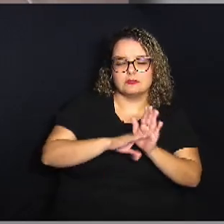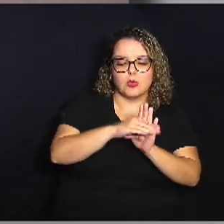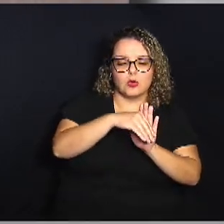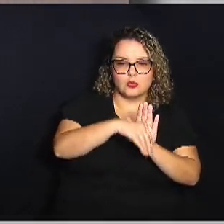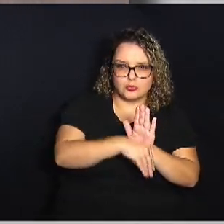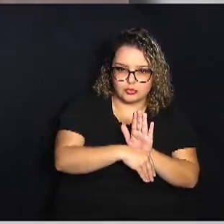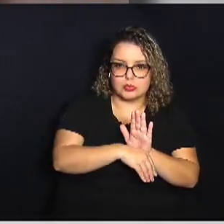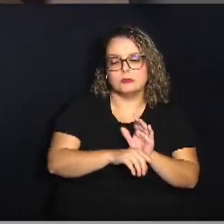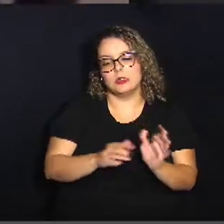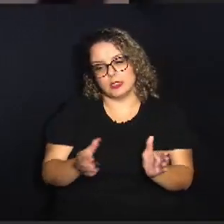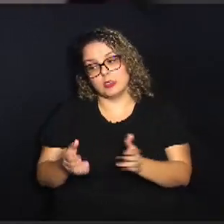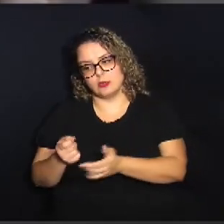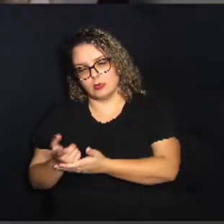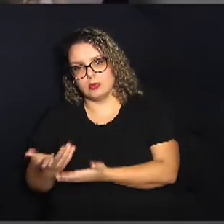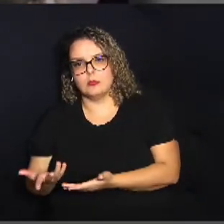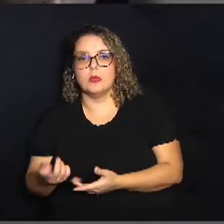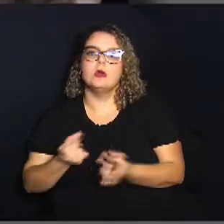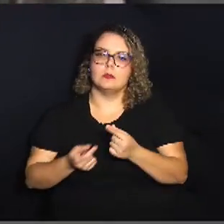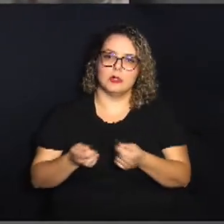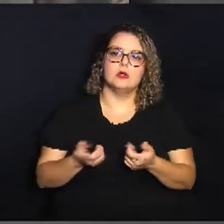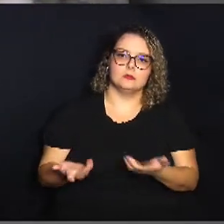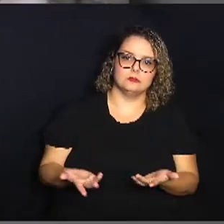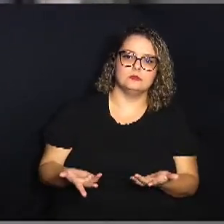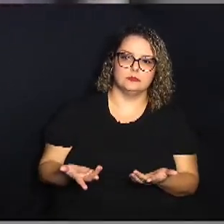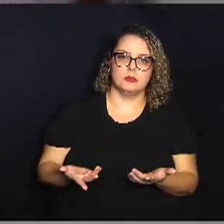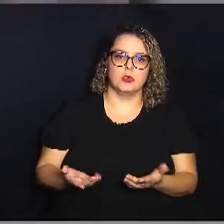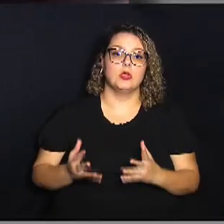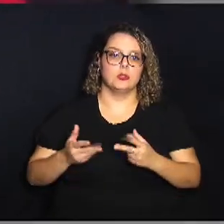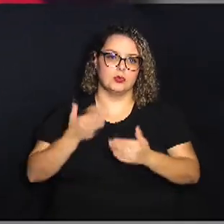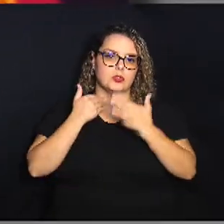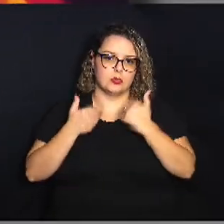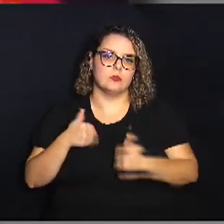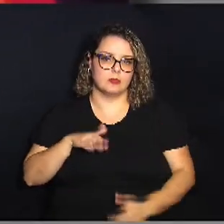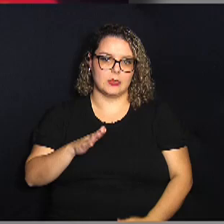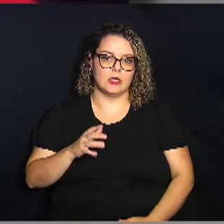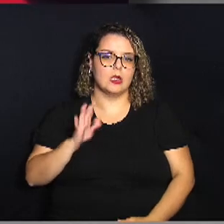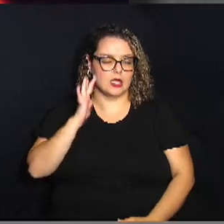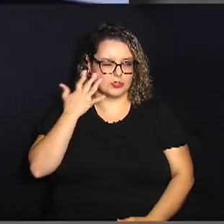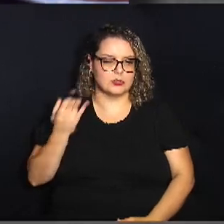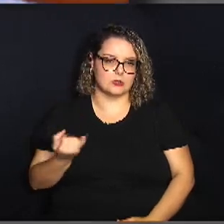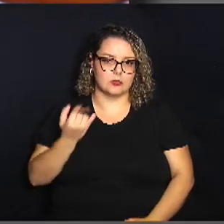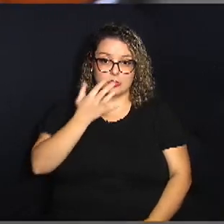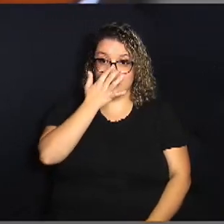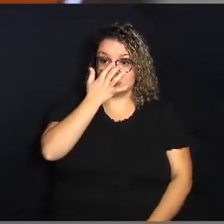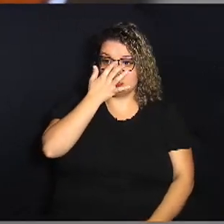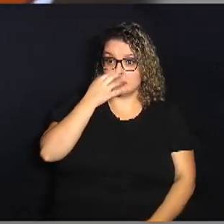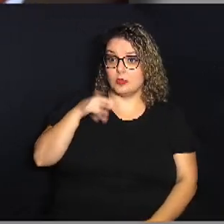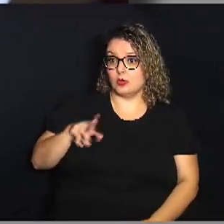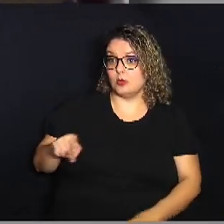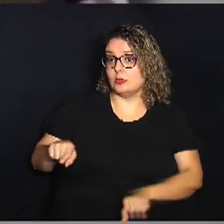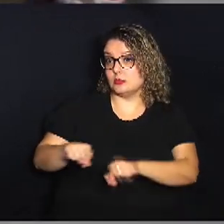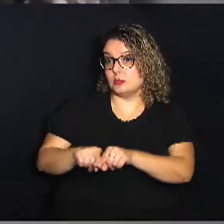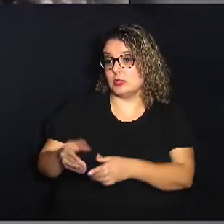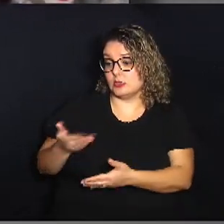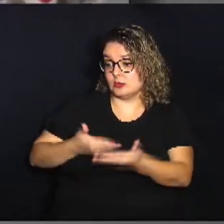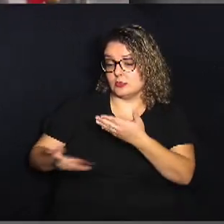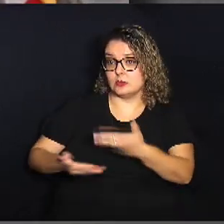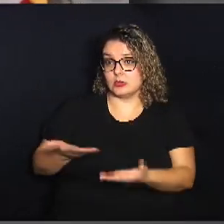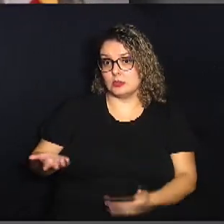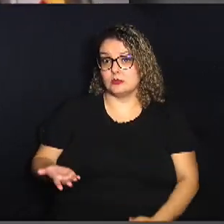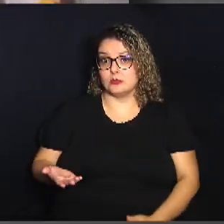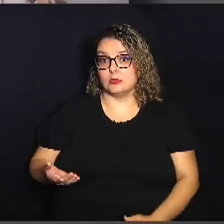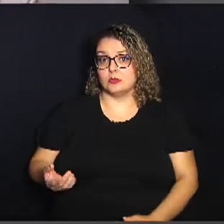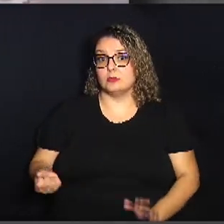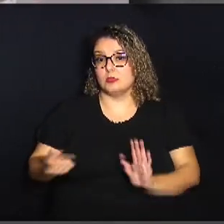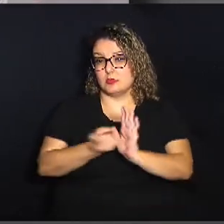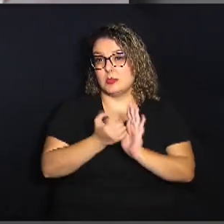vai ter uma festa mais econômica e todo mundo vai poder comer mais acho que esse é um ponto importante ou também trocar um ingrediente de uma marca mais